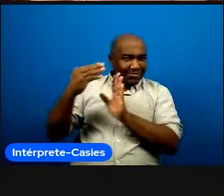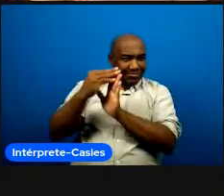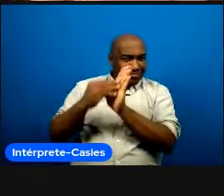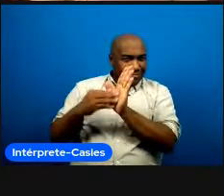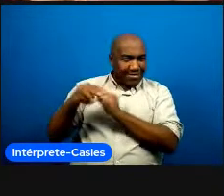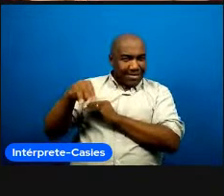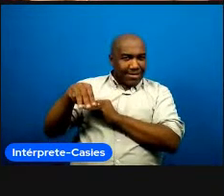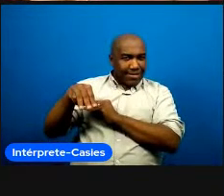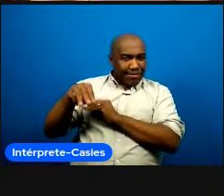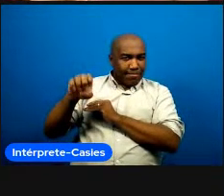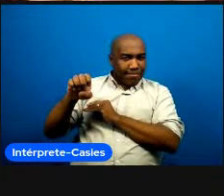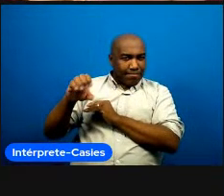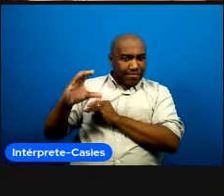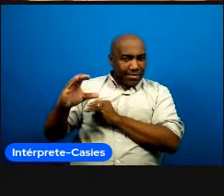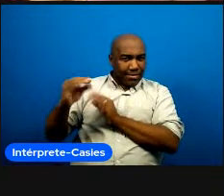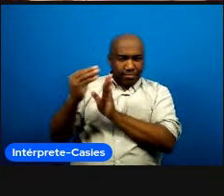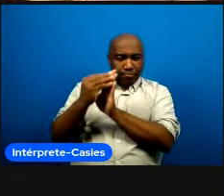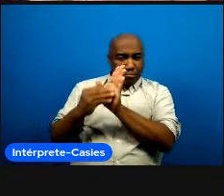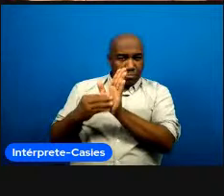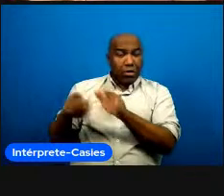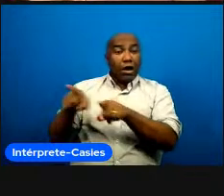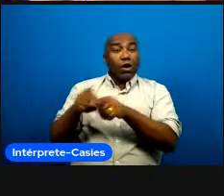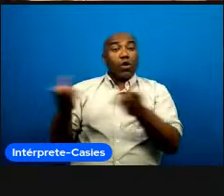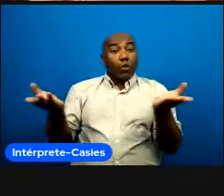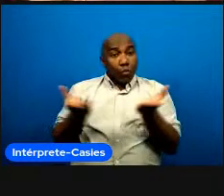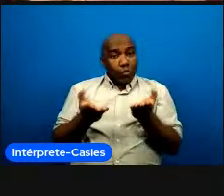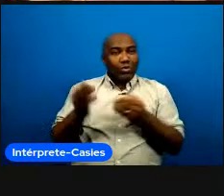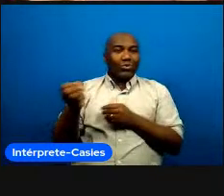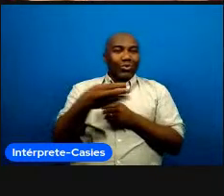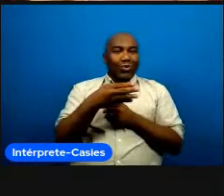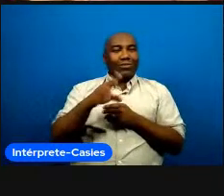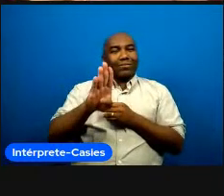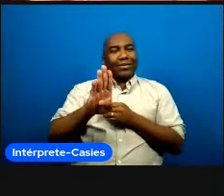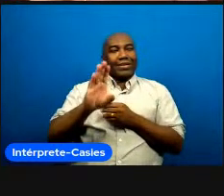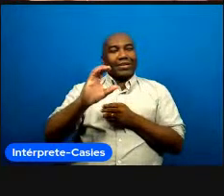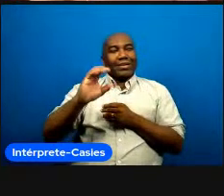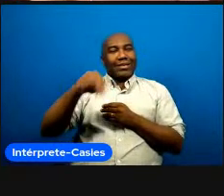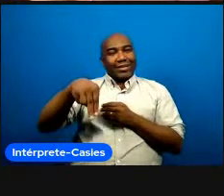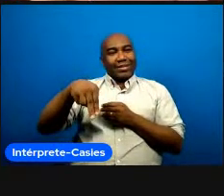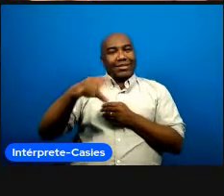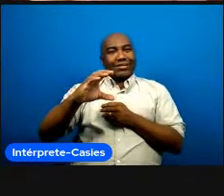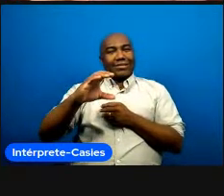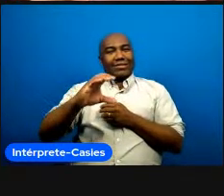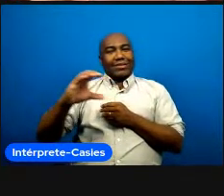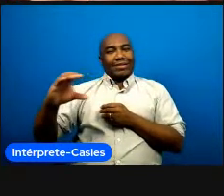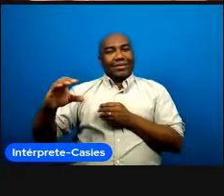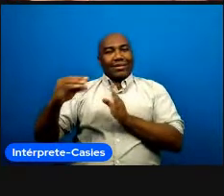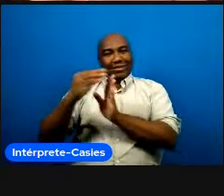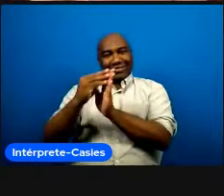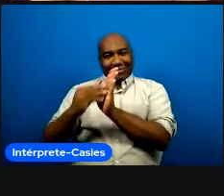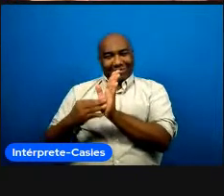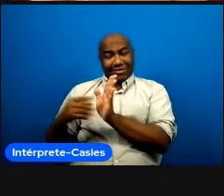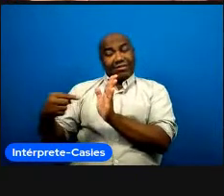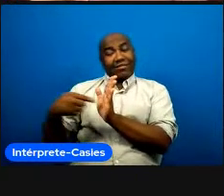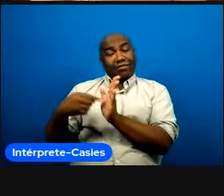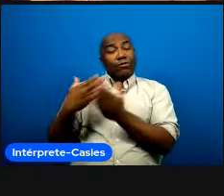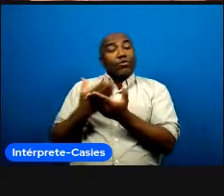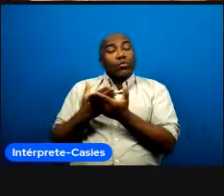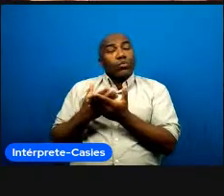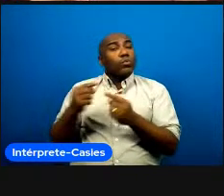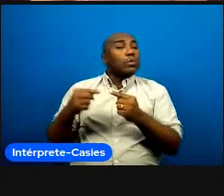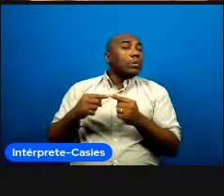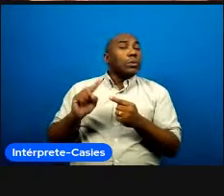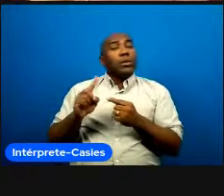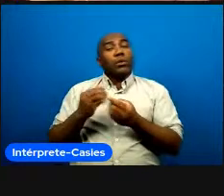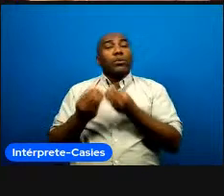influenciando se o meu clube tem um programa esportivo se não tem se a gente compartilha uma coordenação pedagógica de esporte